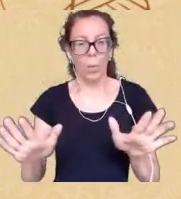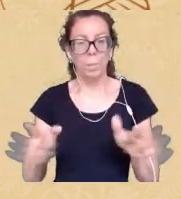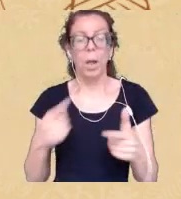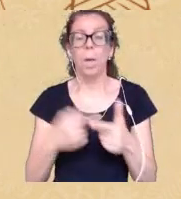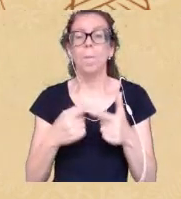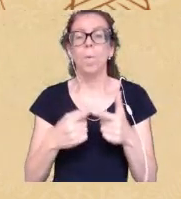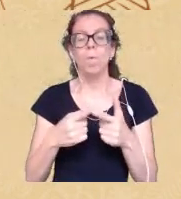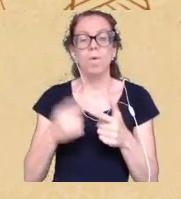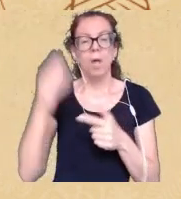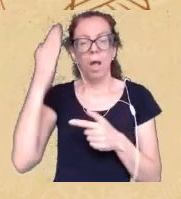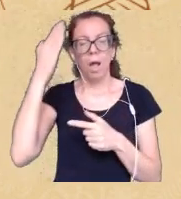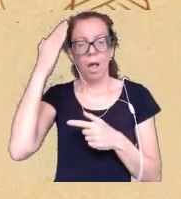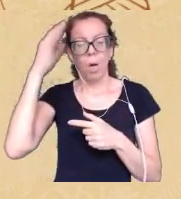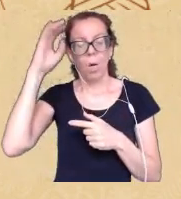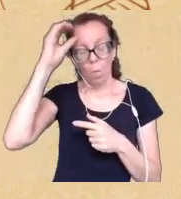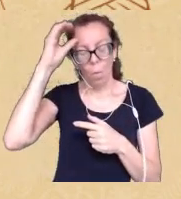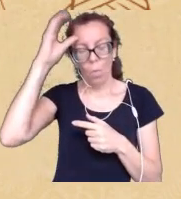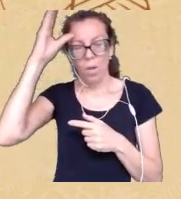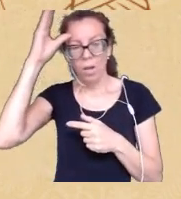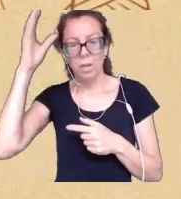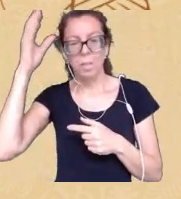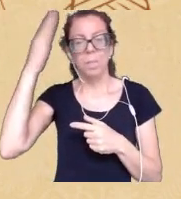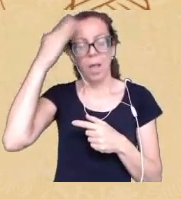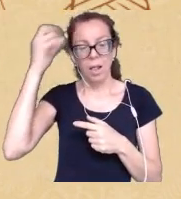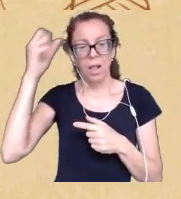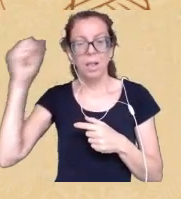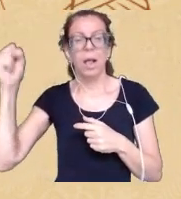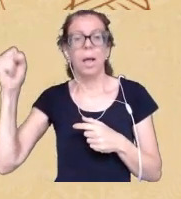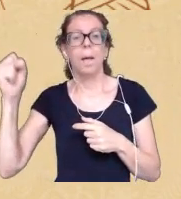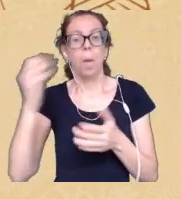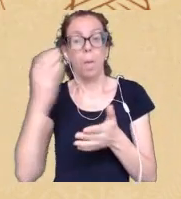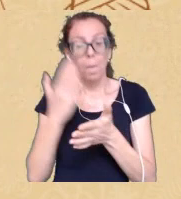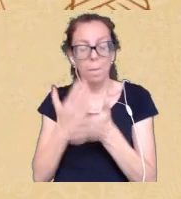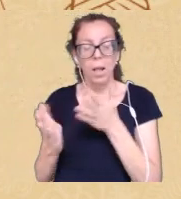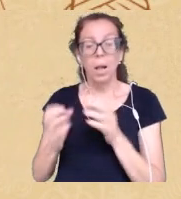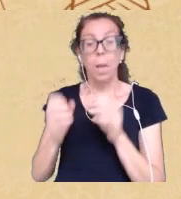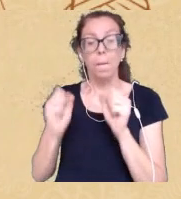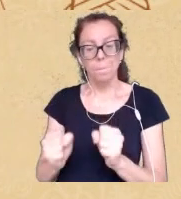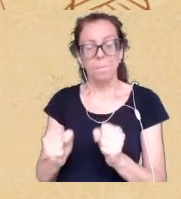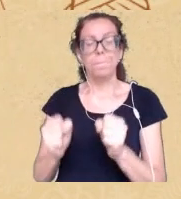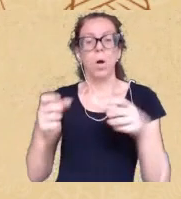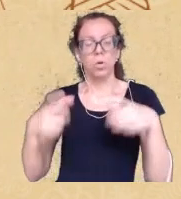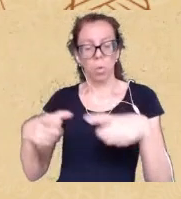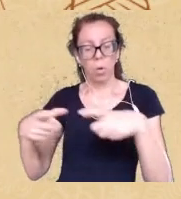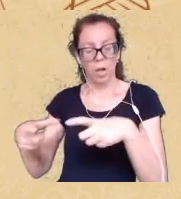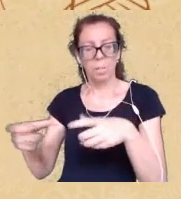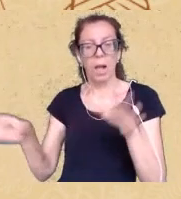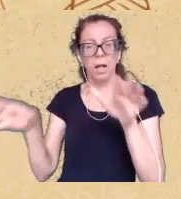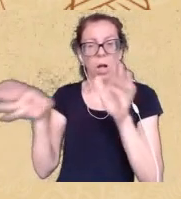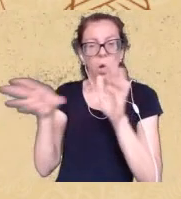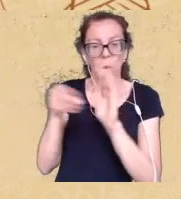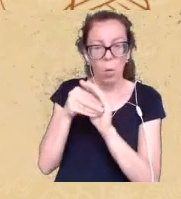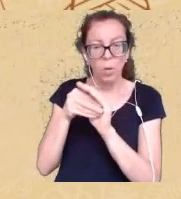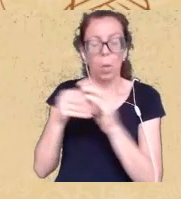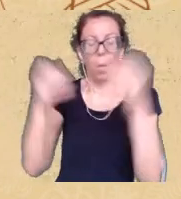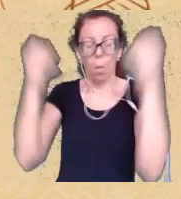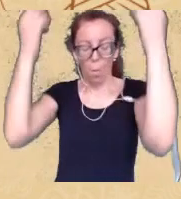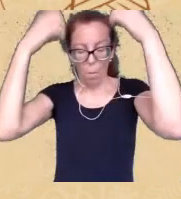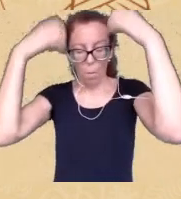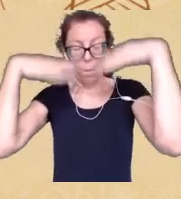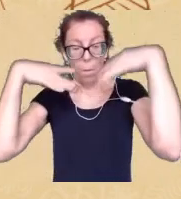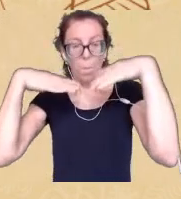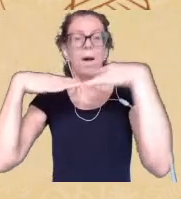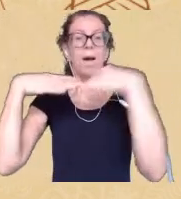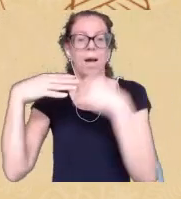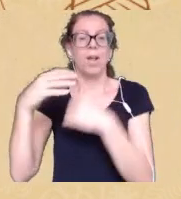eram foram perdidos eles podem estar nesse espaço também então um banho de alecrim de preferência ele verde